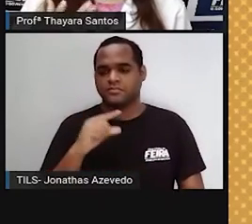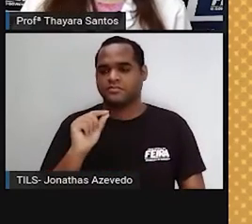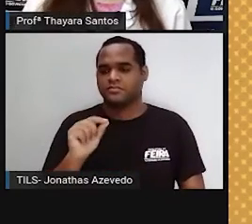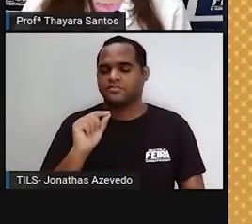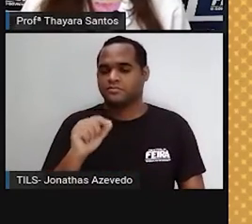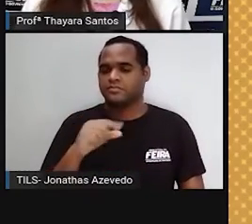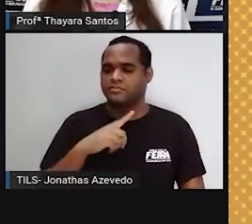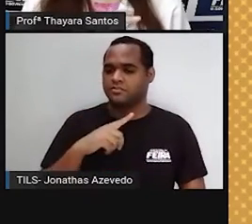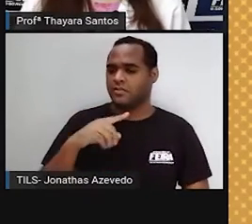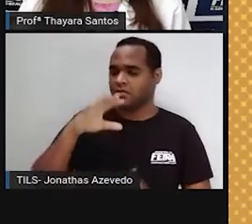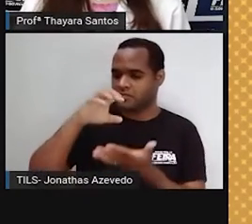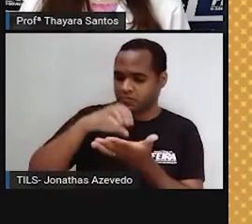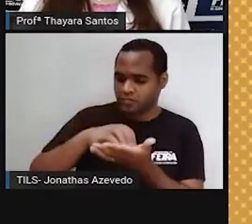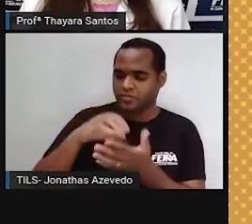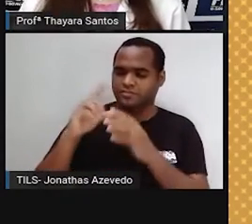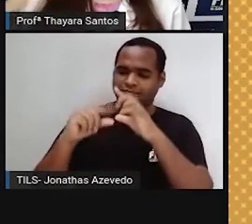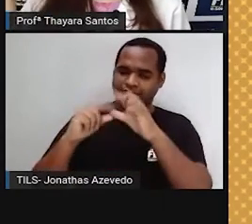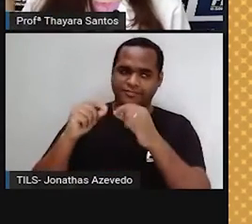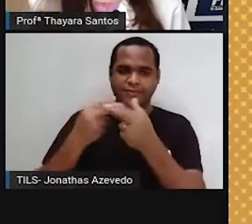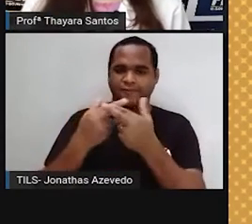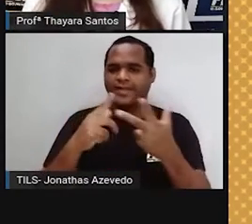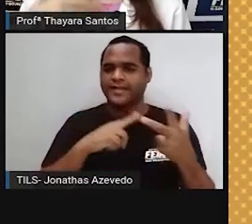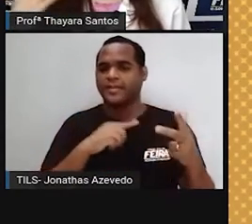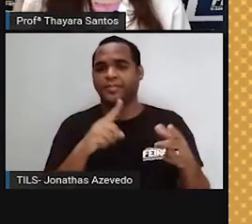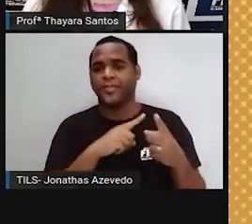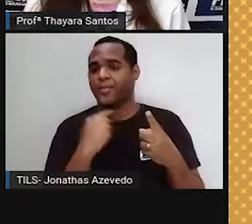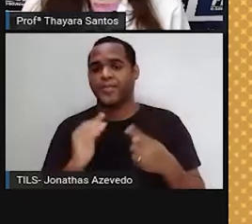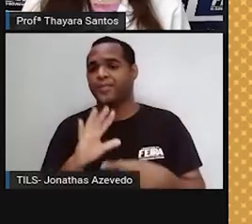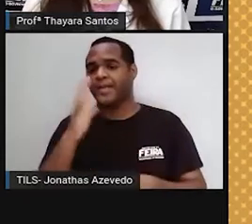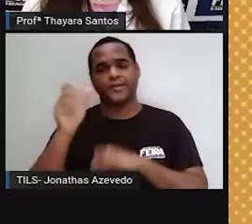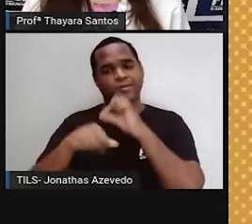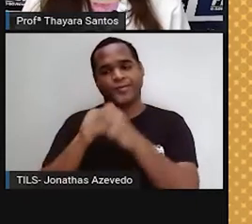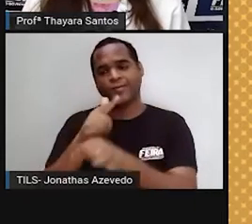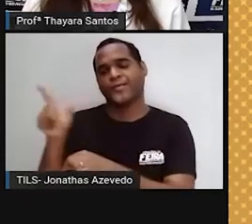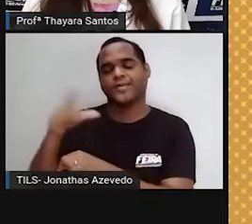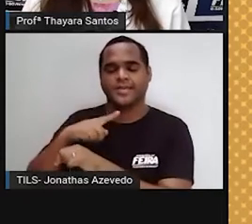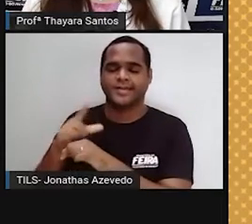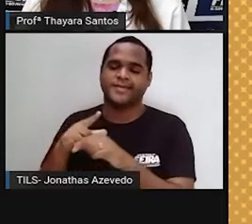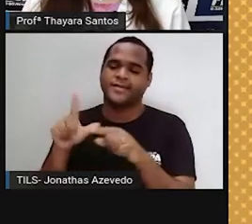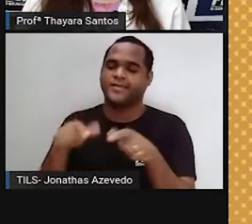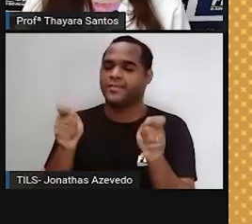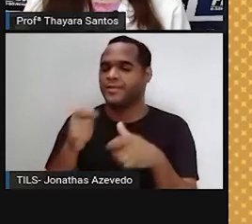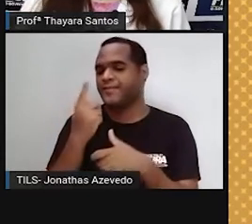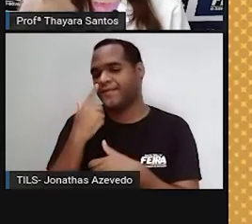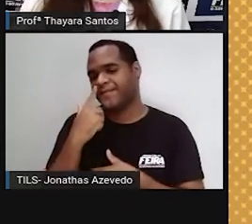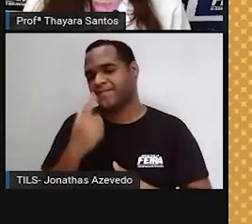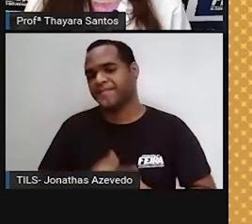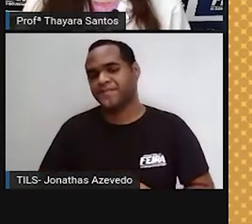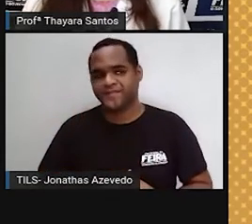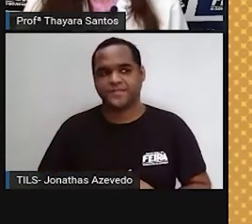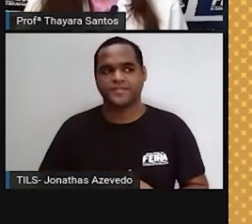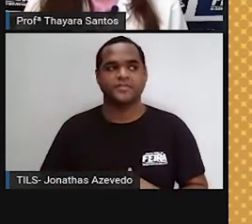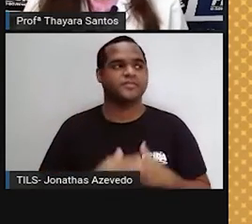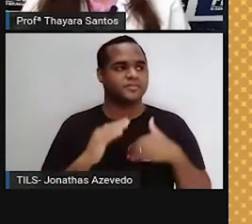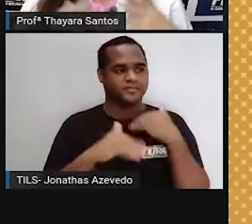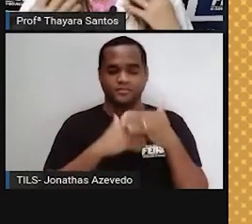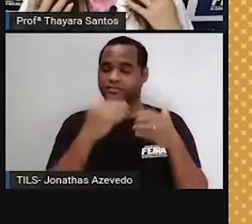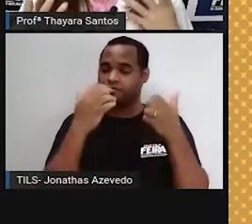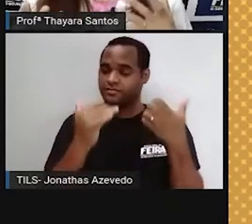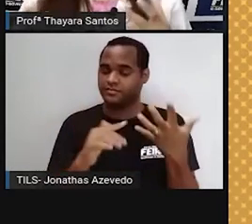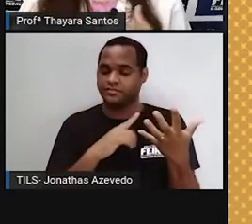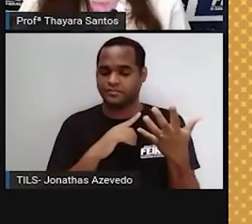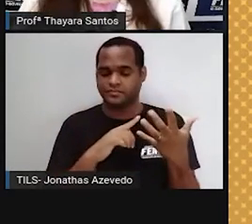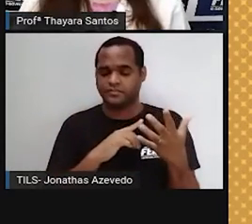gás no núcleo da estrela, ela morre e ela acaba se transformando numa outra coisa que a gente vai ver depois, tá? Então nesse processo de combustão,